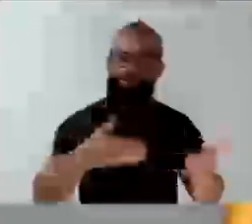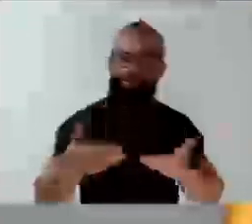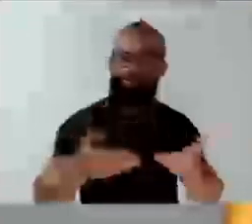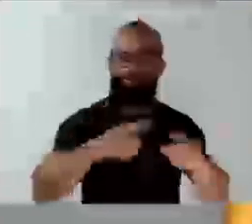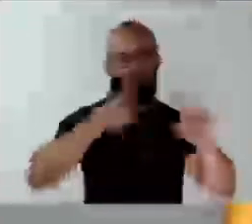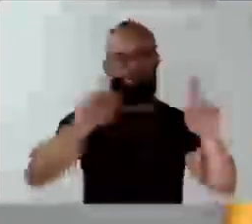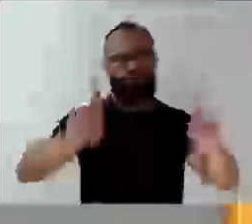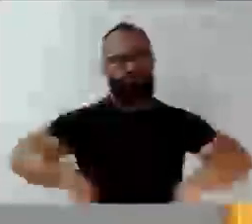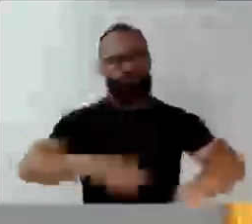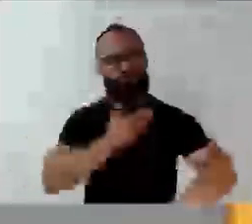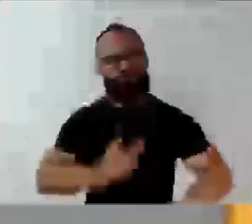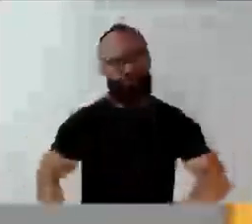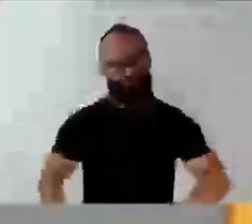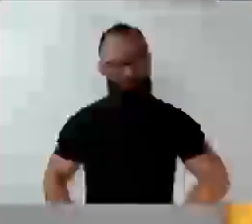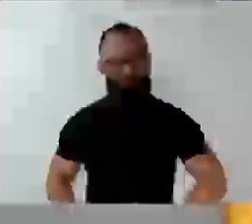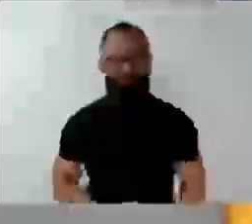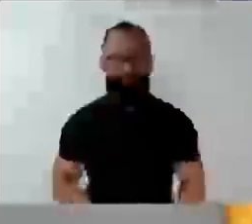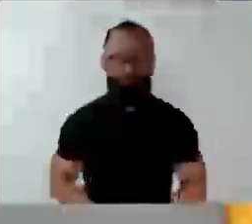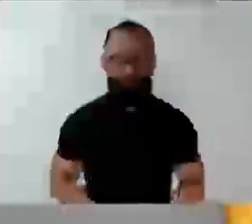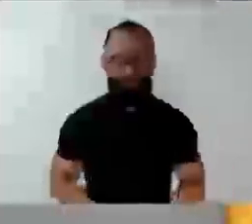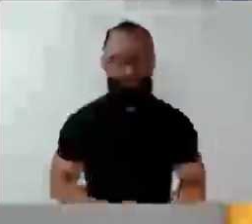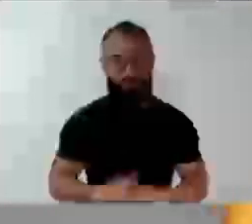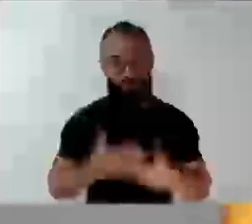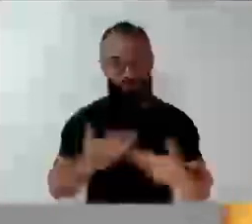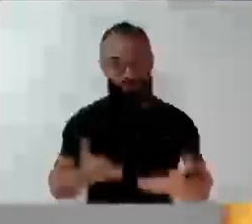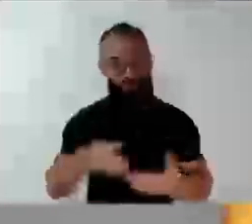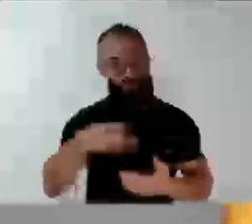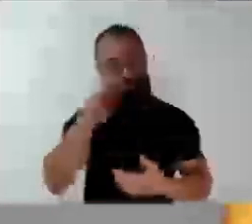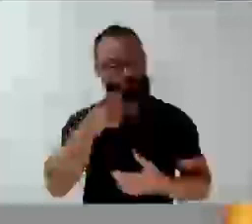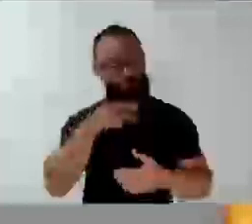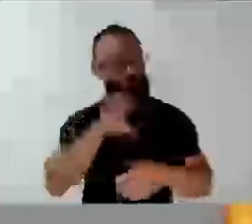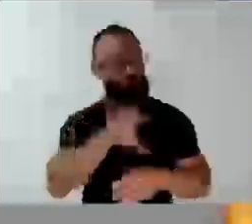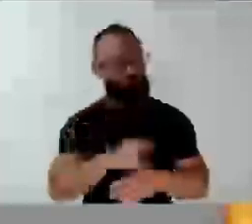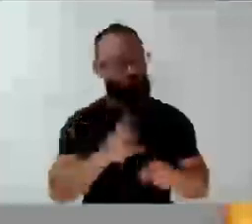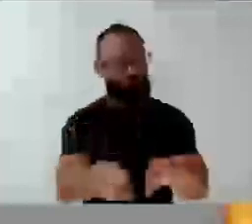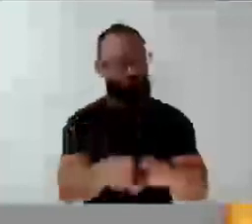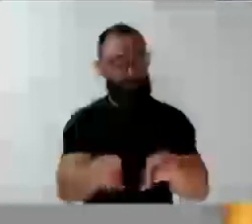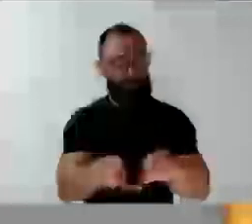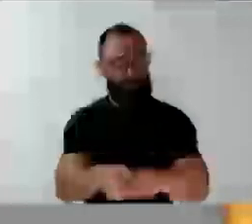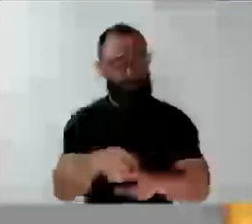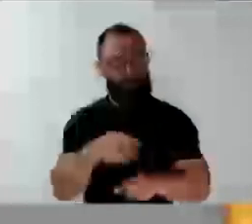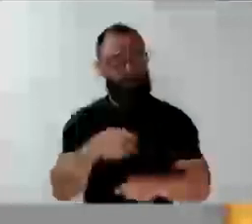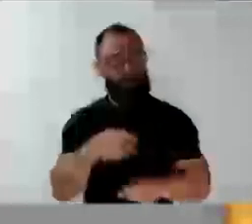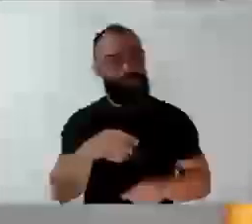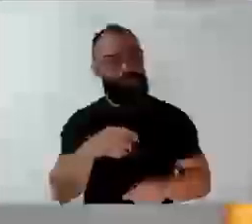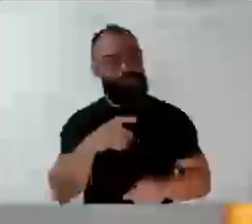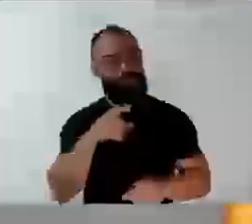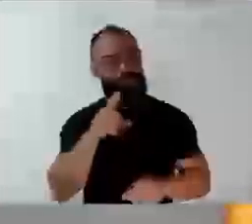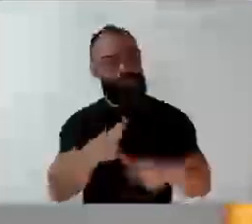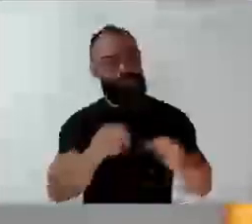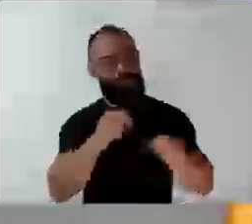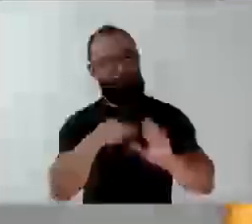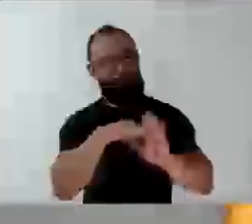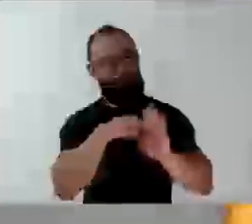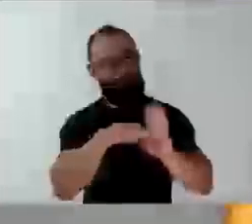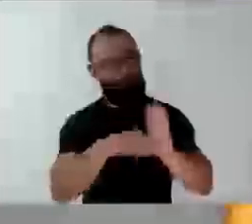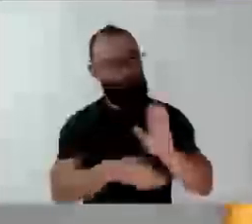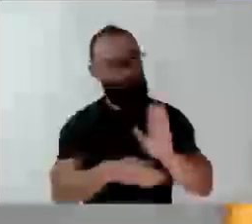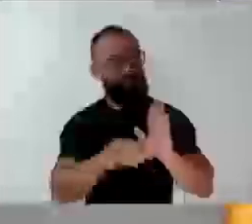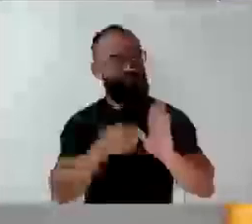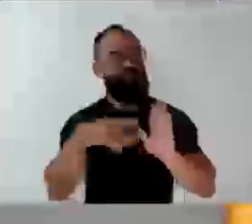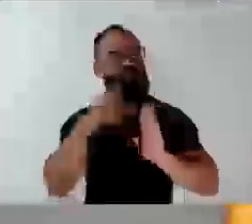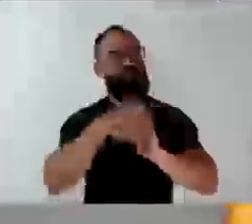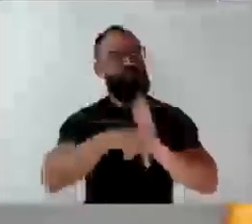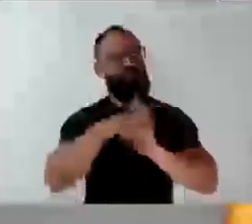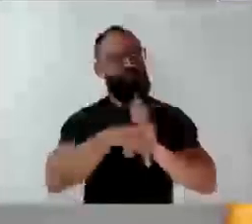pela municipalidade. Falado disso também, em seguida, vamos colocar em deliberação um projeto de